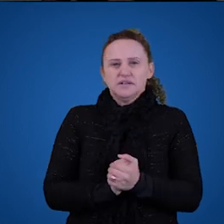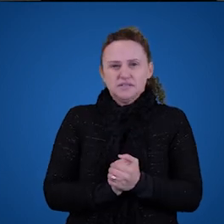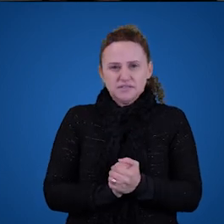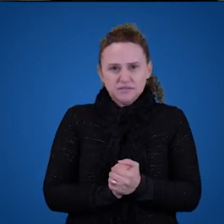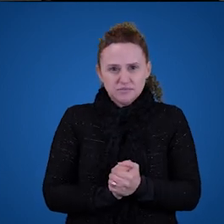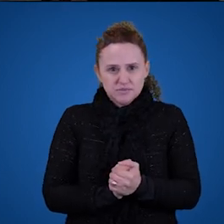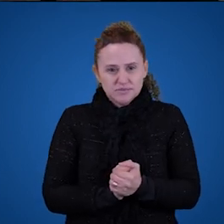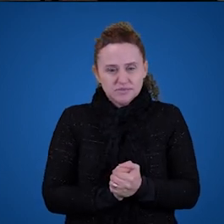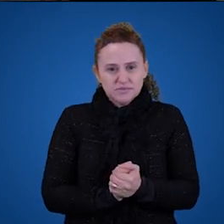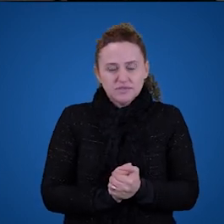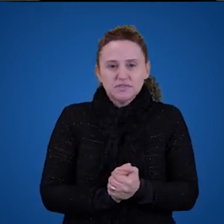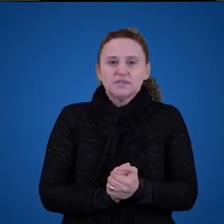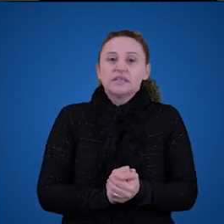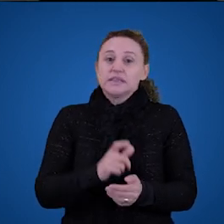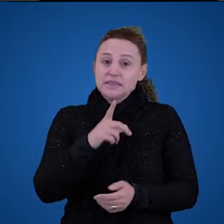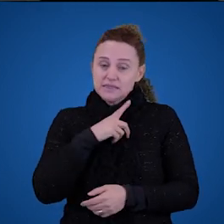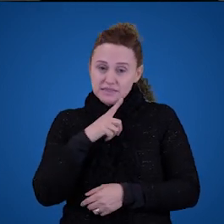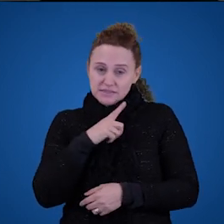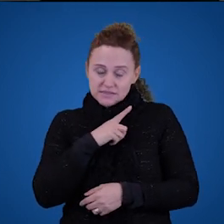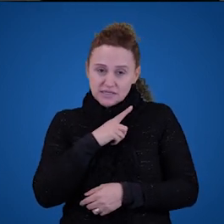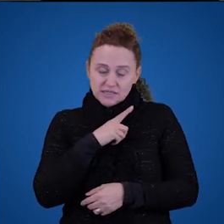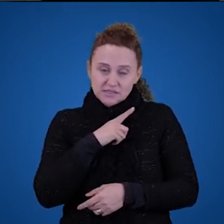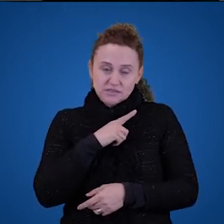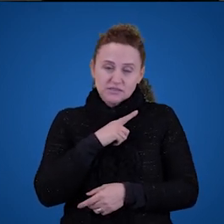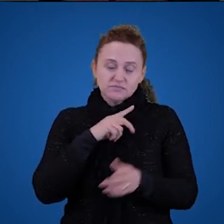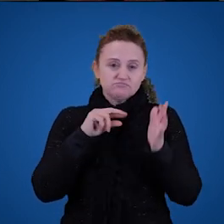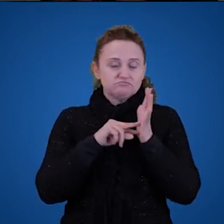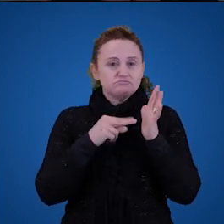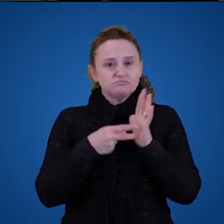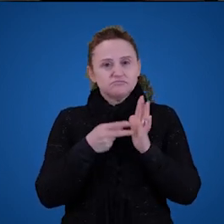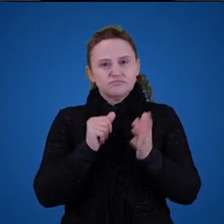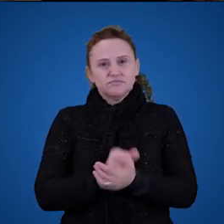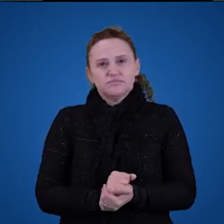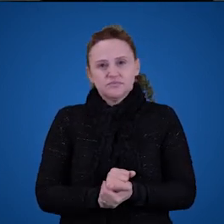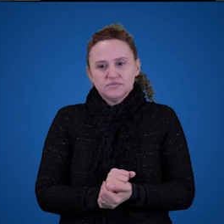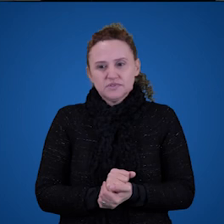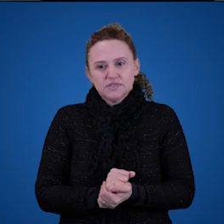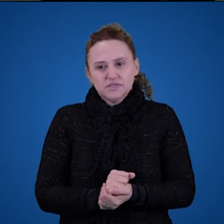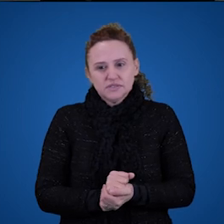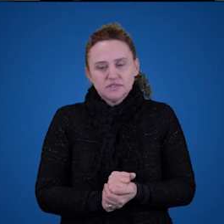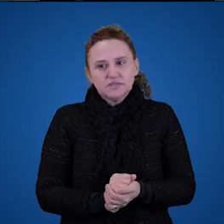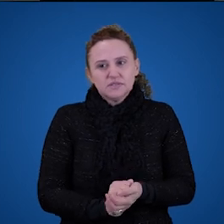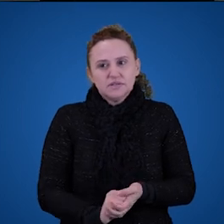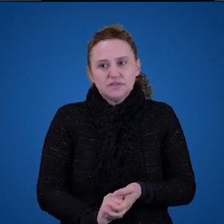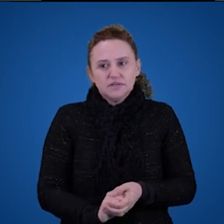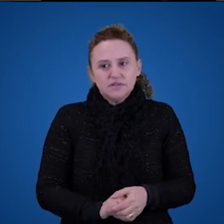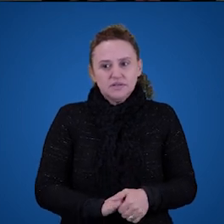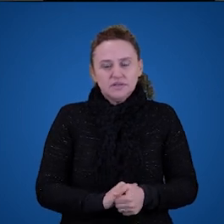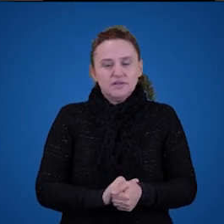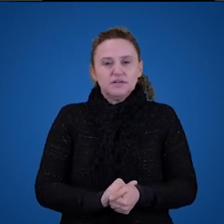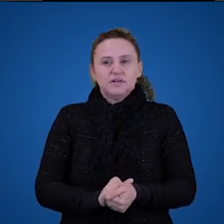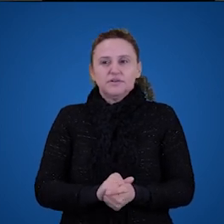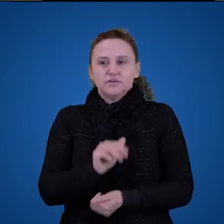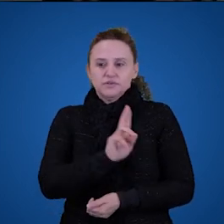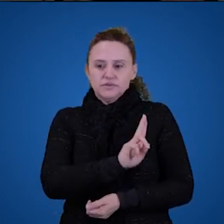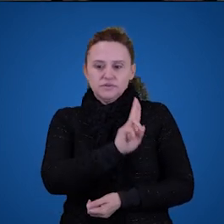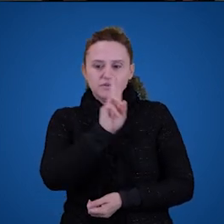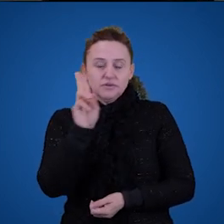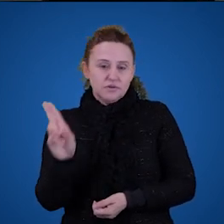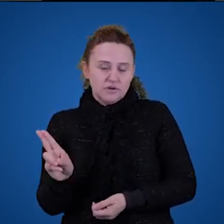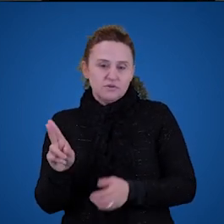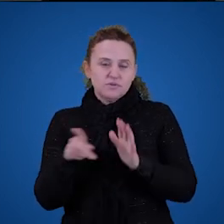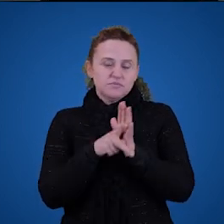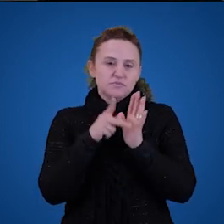objetos, e por isso tem significado, parece que a teoria funciona. Afinal de contas, coisas como nomes próprios e